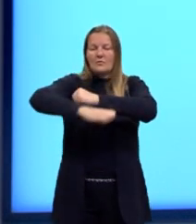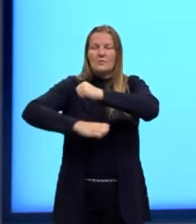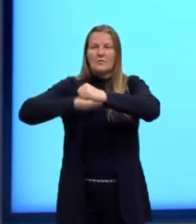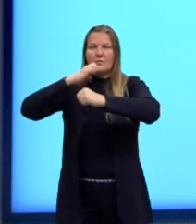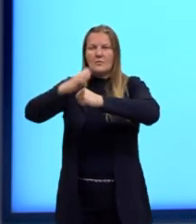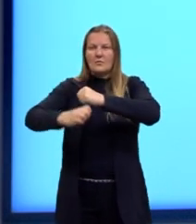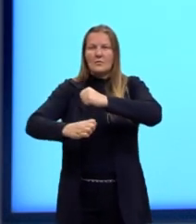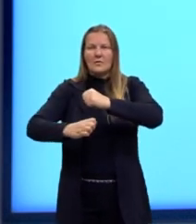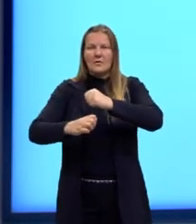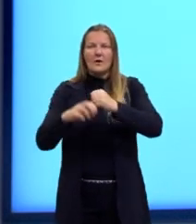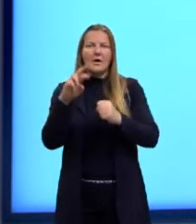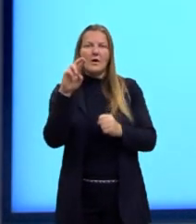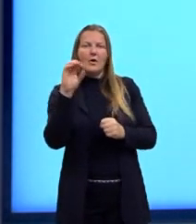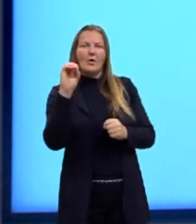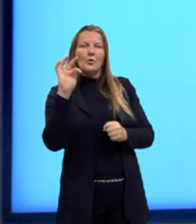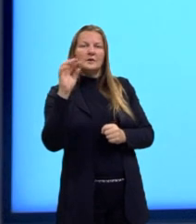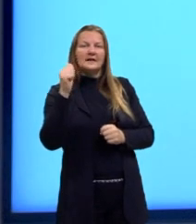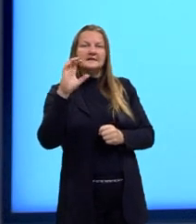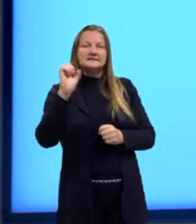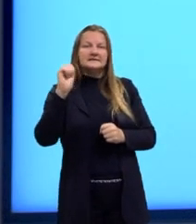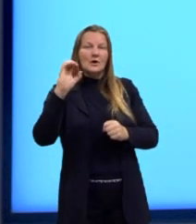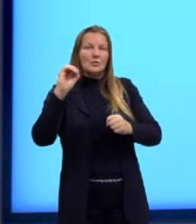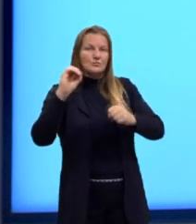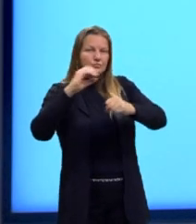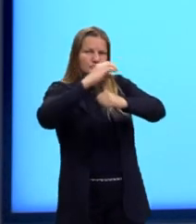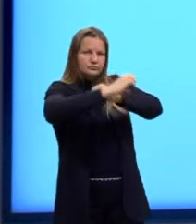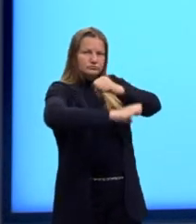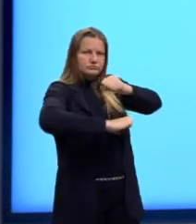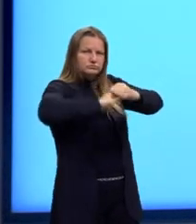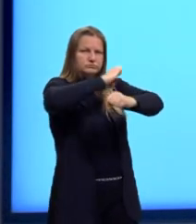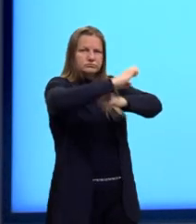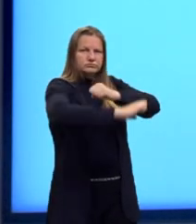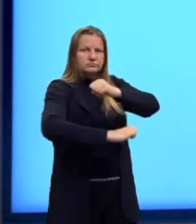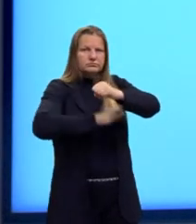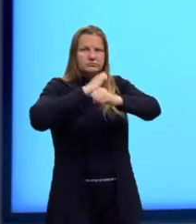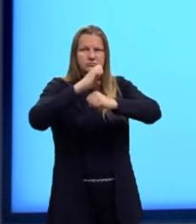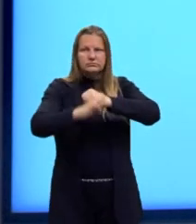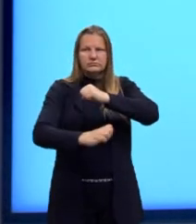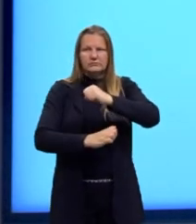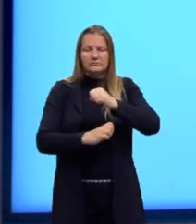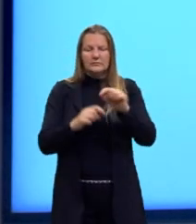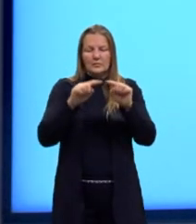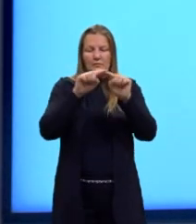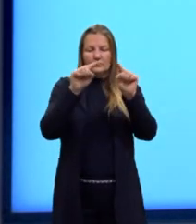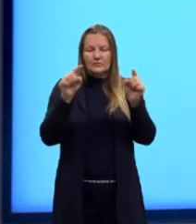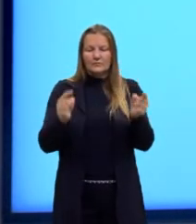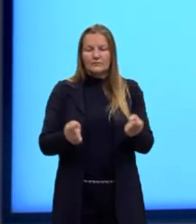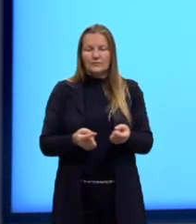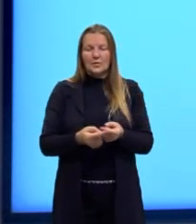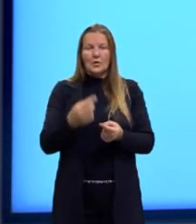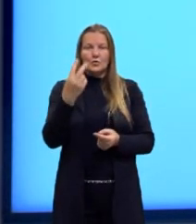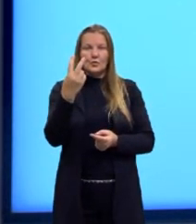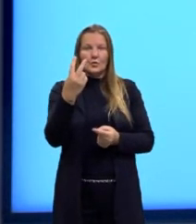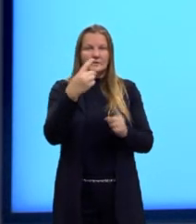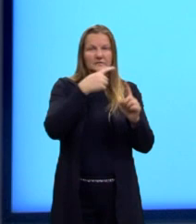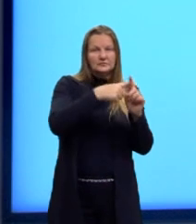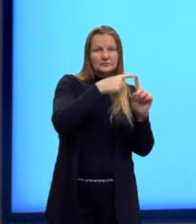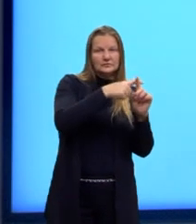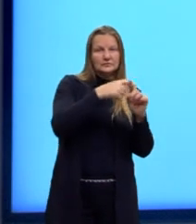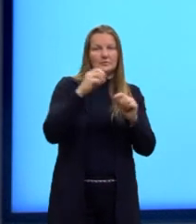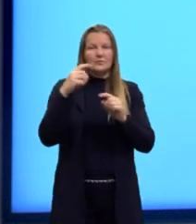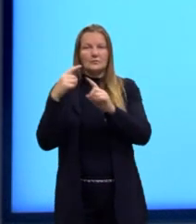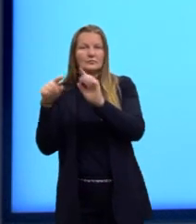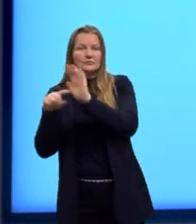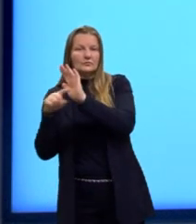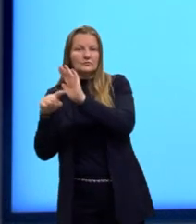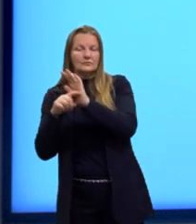Veremos, né, que esse orbital só pode conter, no máximo, dois elétrons e dois spins opostos, né? Pode assumir,